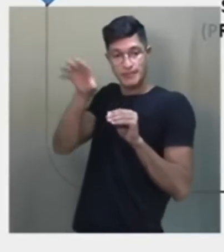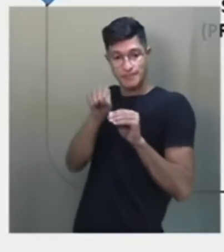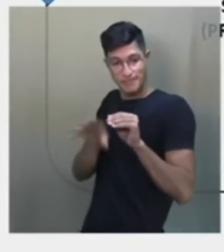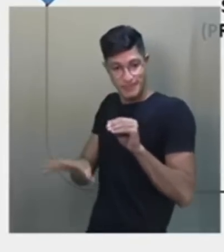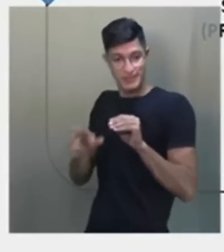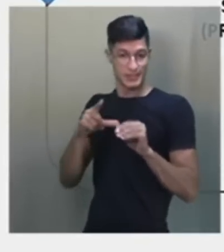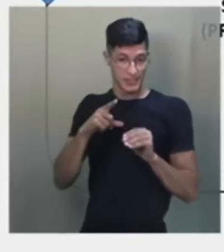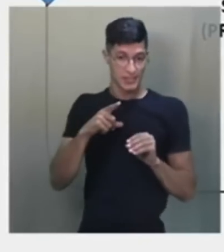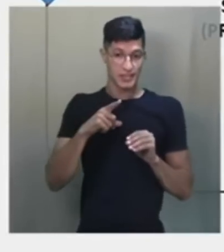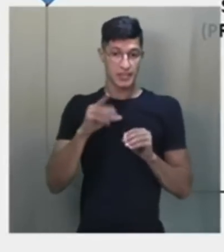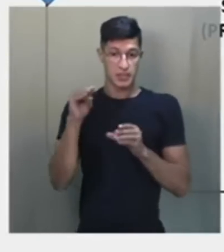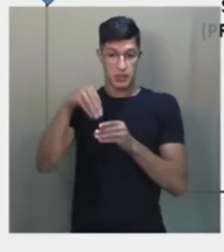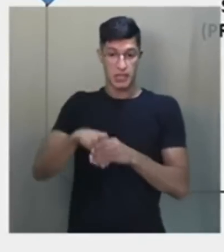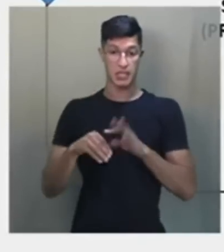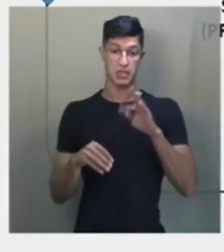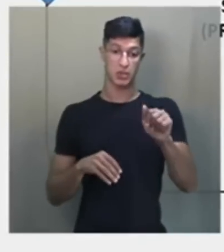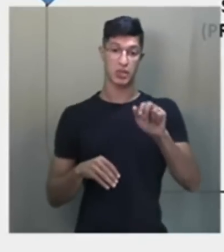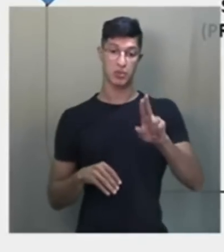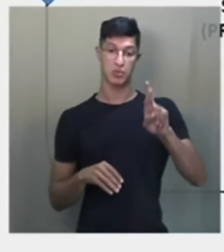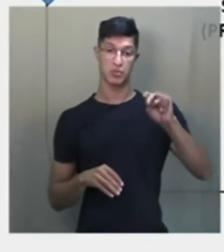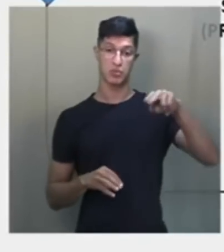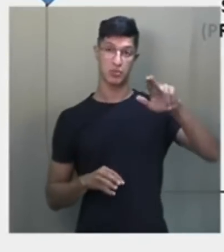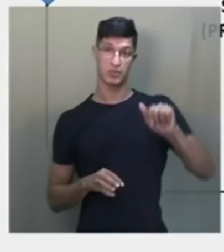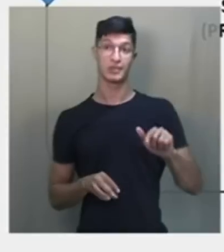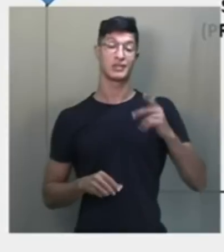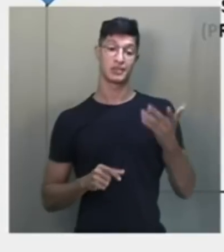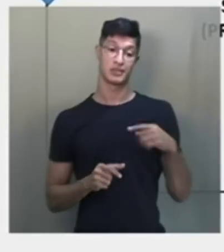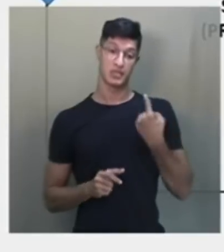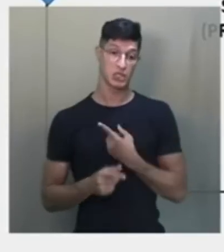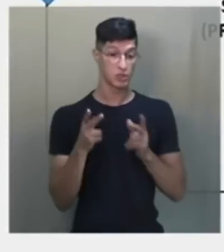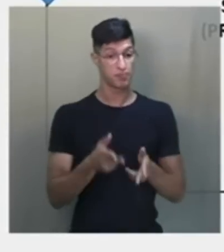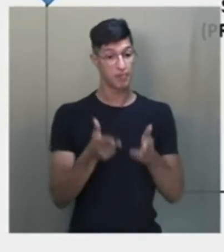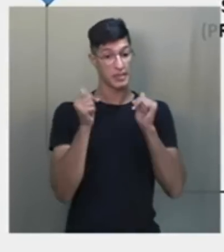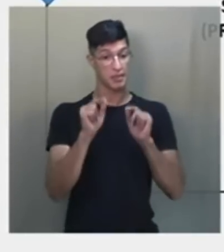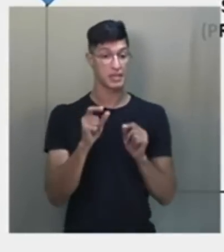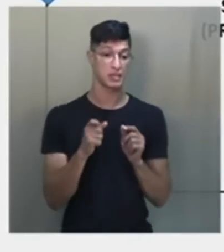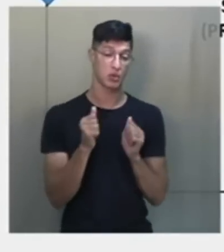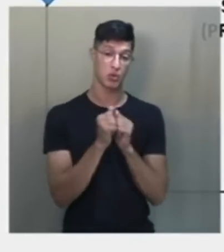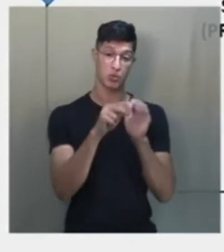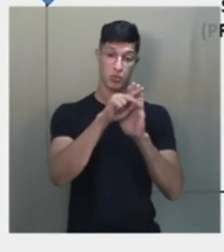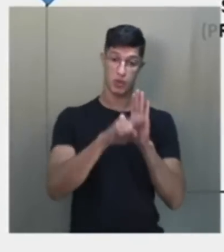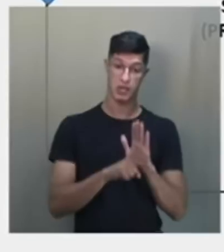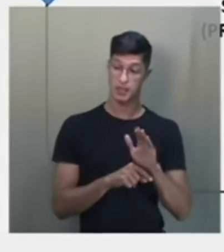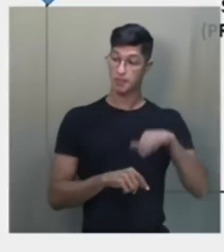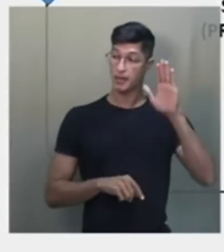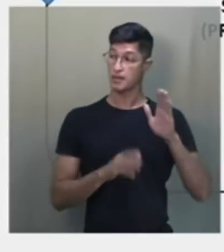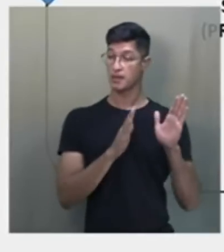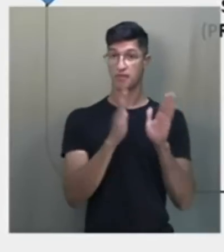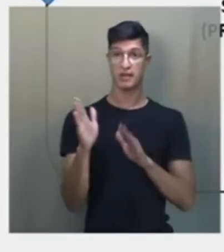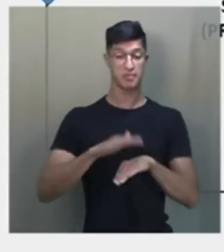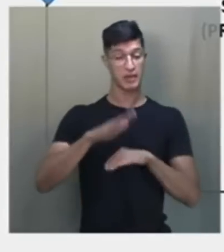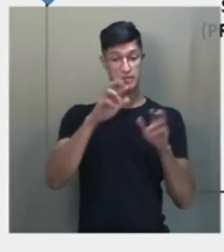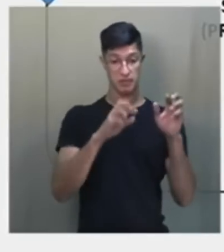e ser instalado em todas as urnas. Então, a gente percebe que como um item a mais, uma fase a mais de